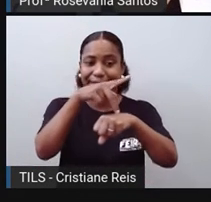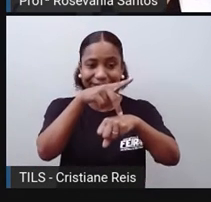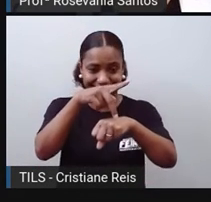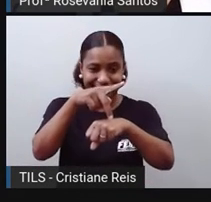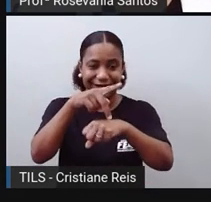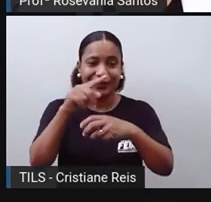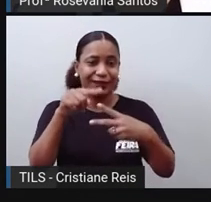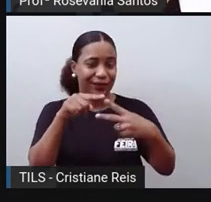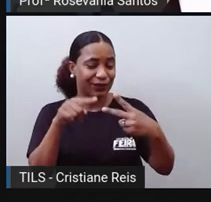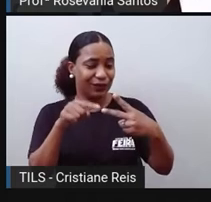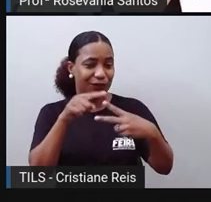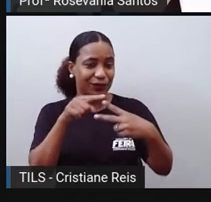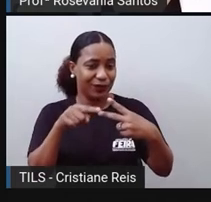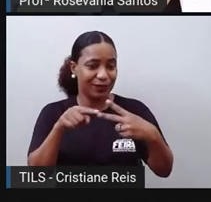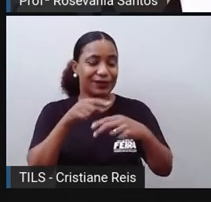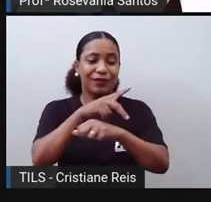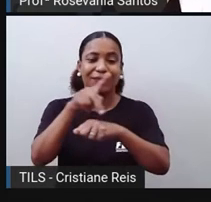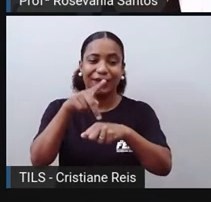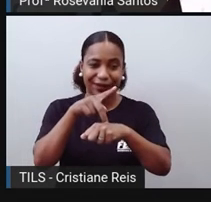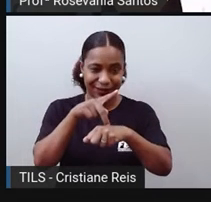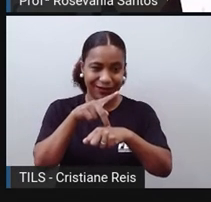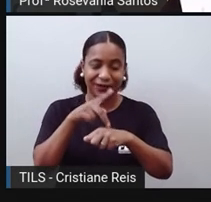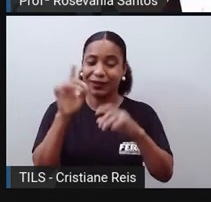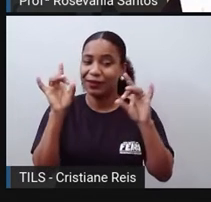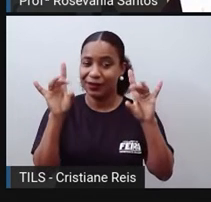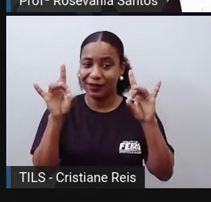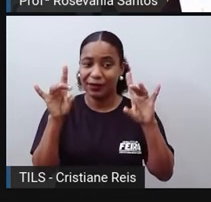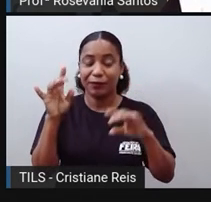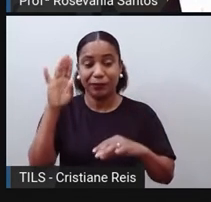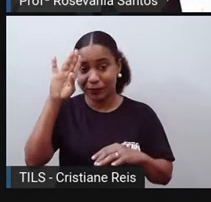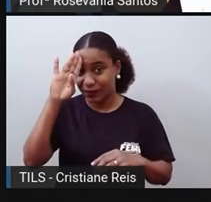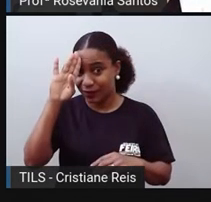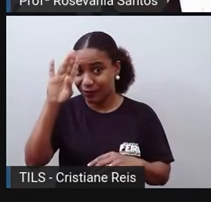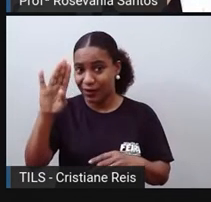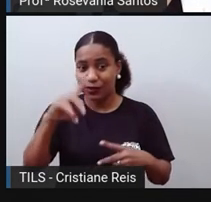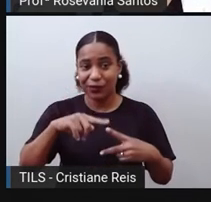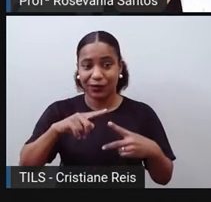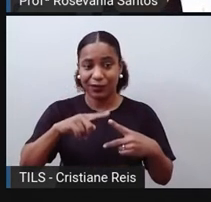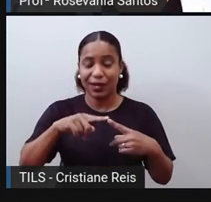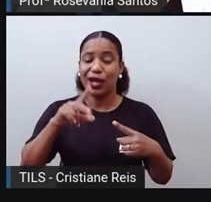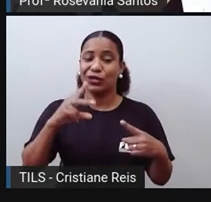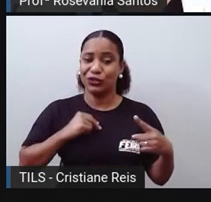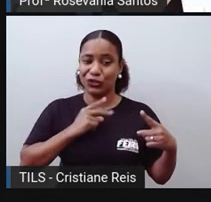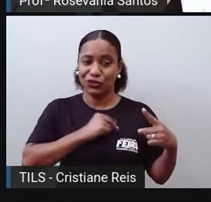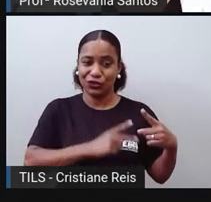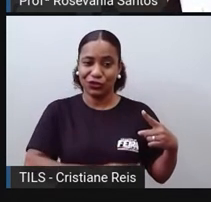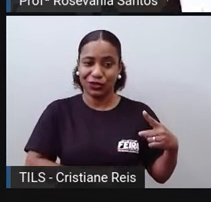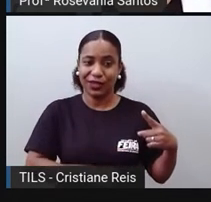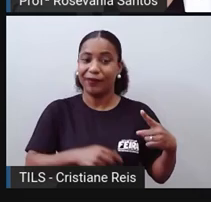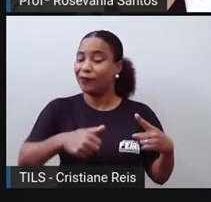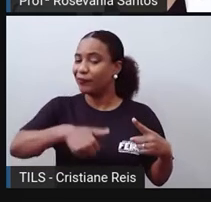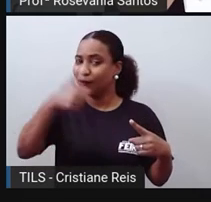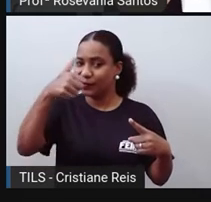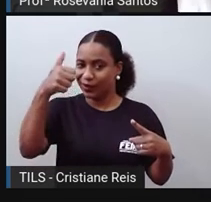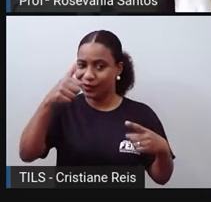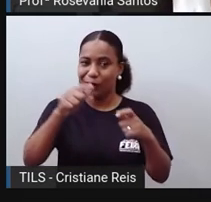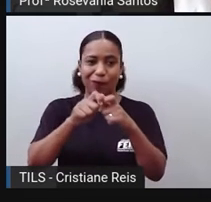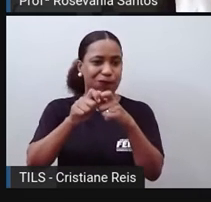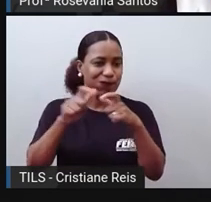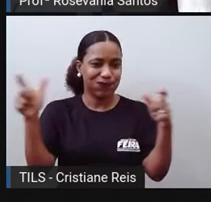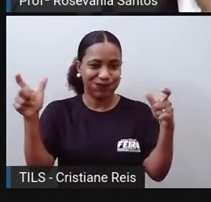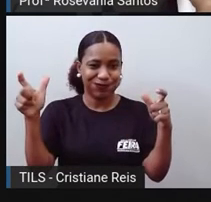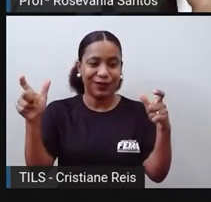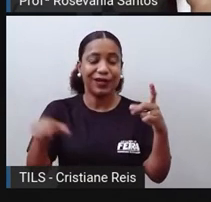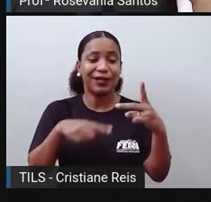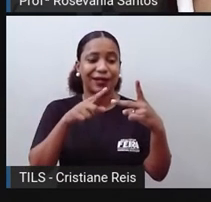que se destacam ainda hoje, se mantém esse ranking, né, a China em primeiro e a Índia em segundo. Foi como eu